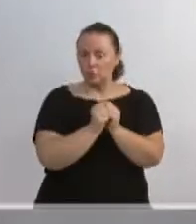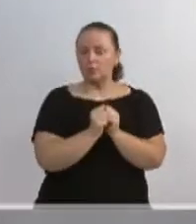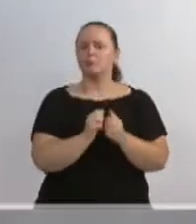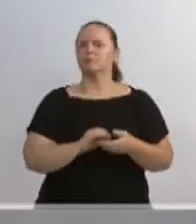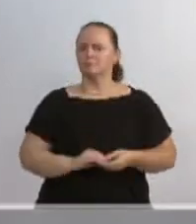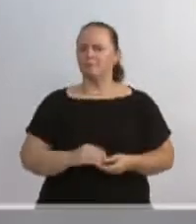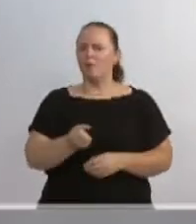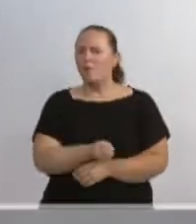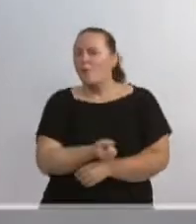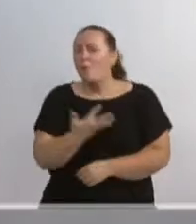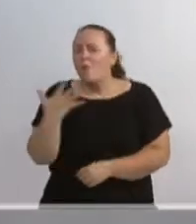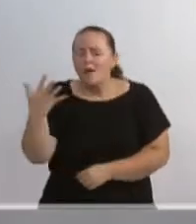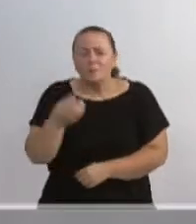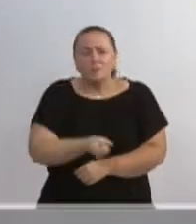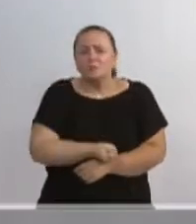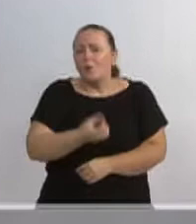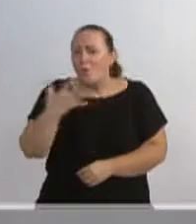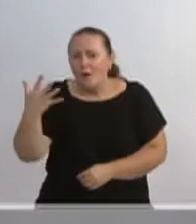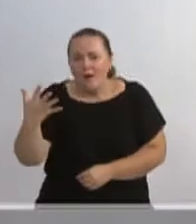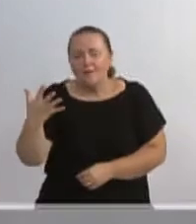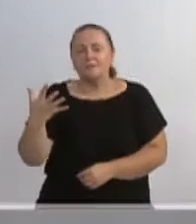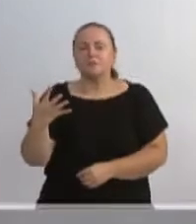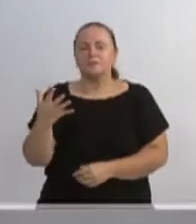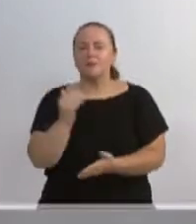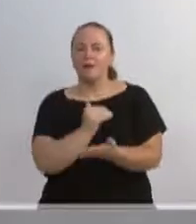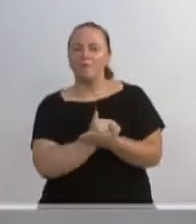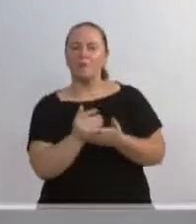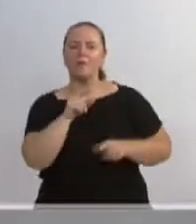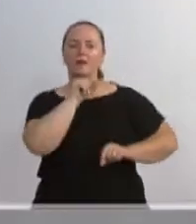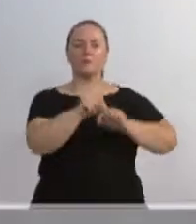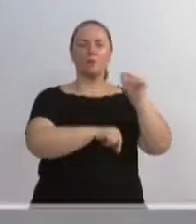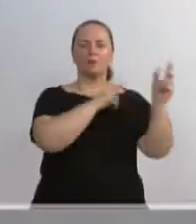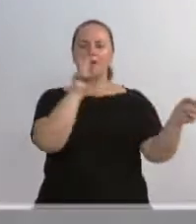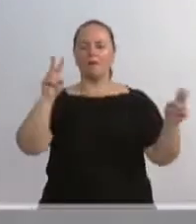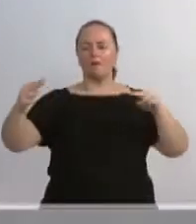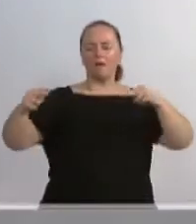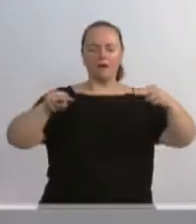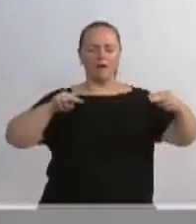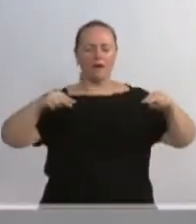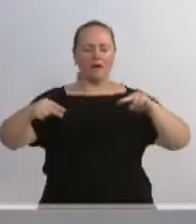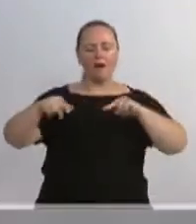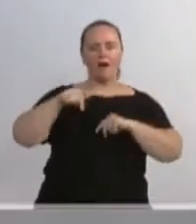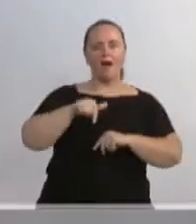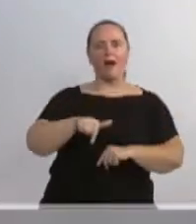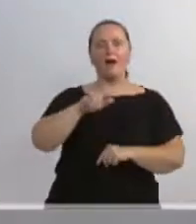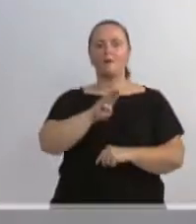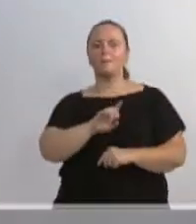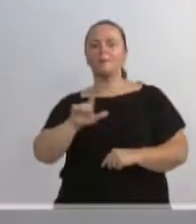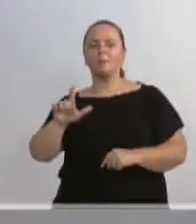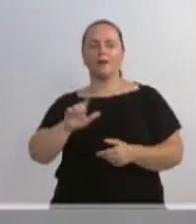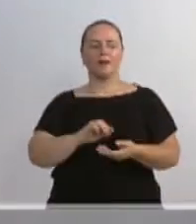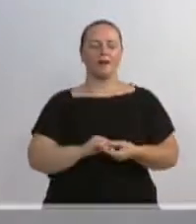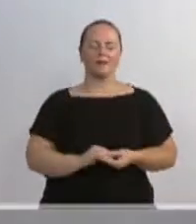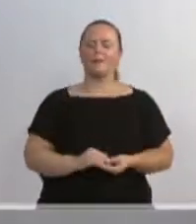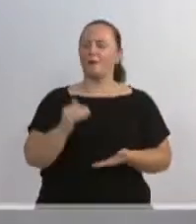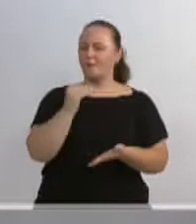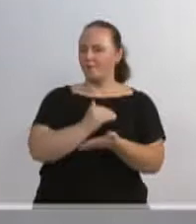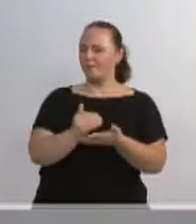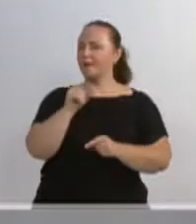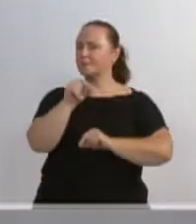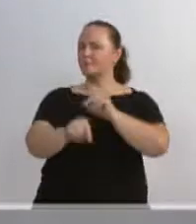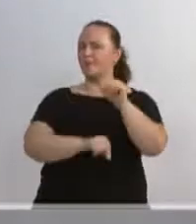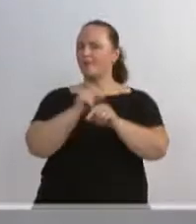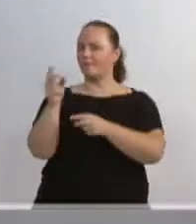pretendentes ao governo do Estado já vão começar a olhar para nós com outros olhos. já vão começar a ver que o povo